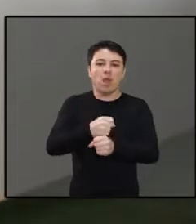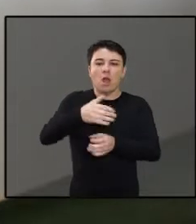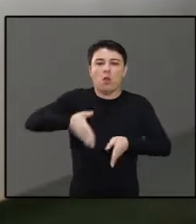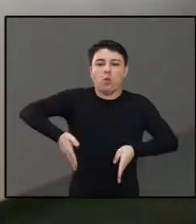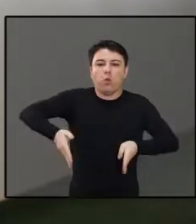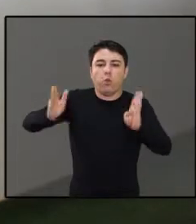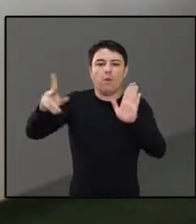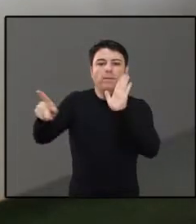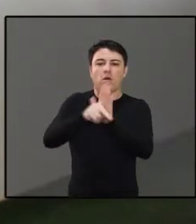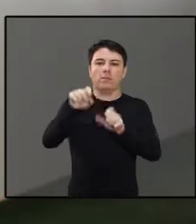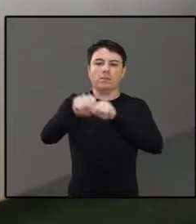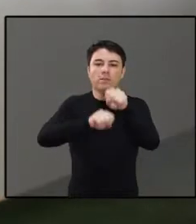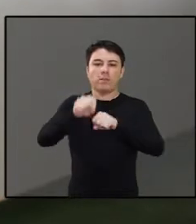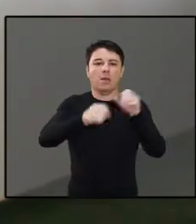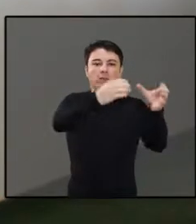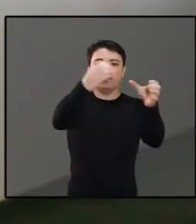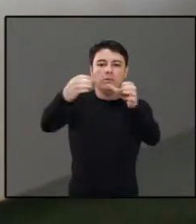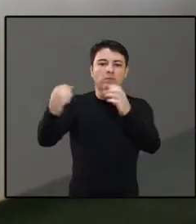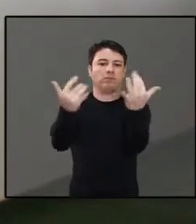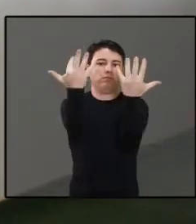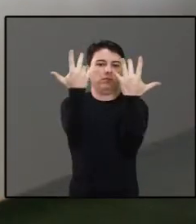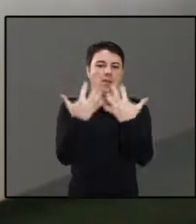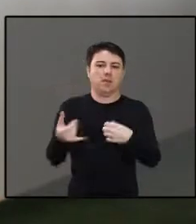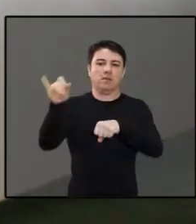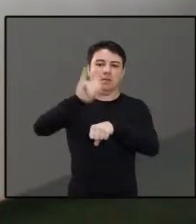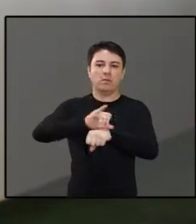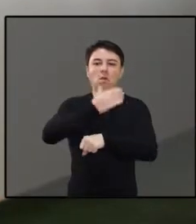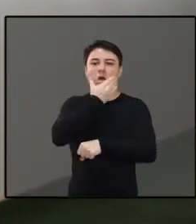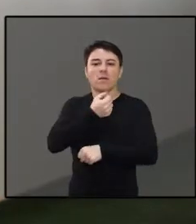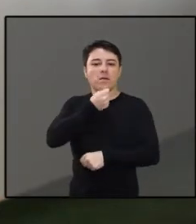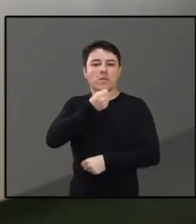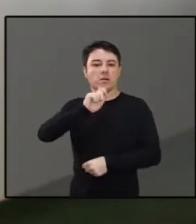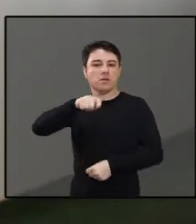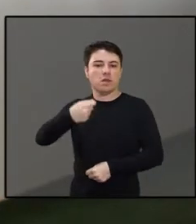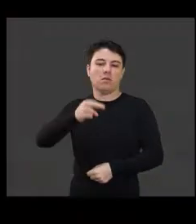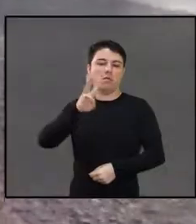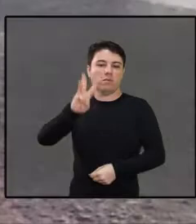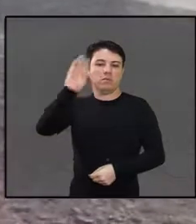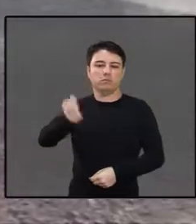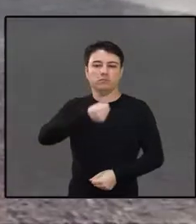liguem os bairros periféricos ao centro. Acompanhe na reportagem do Wagner Luiz.